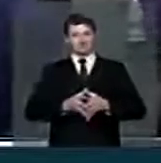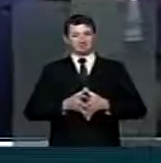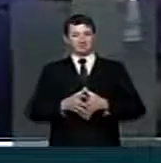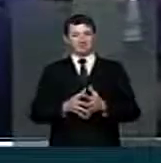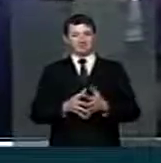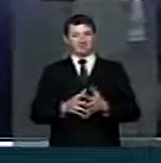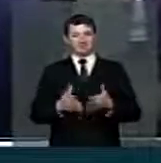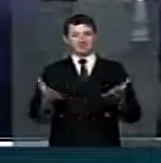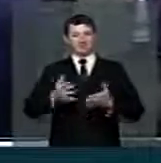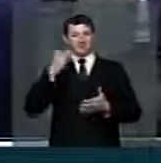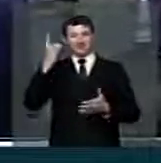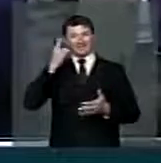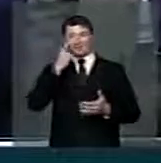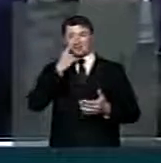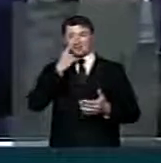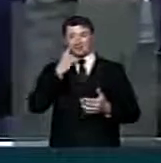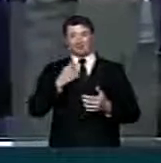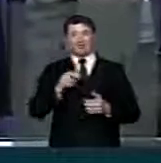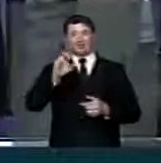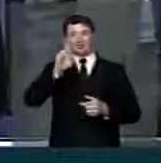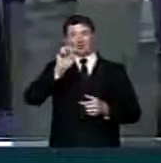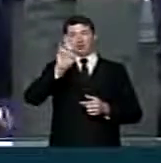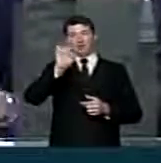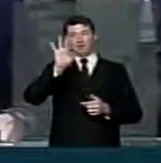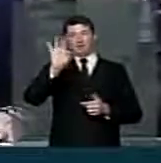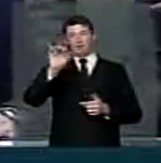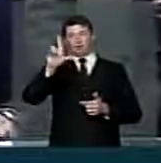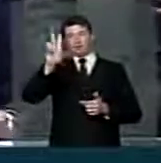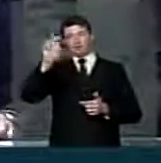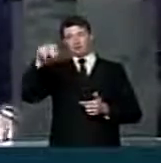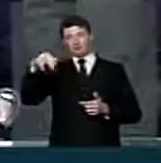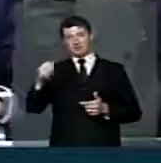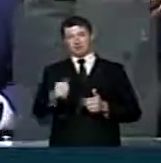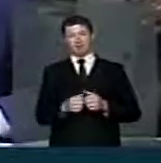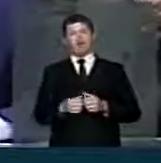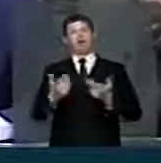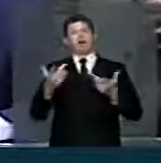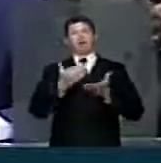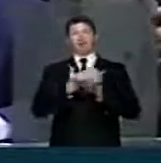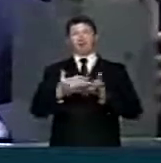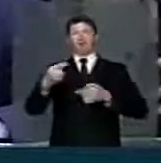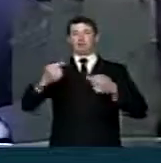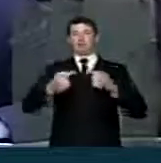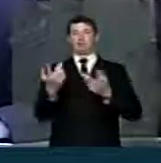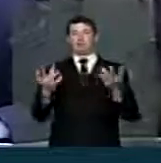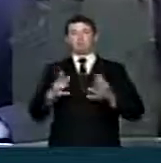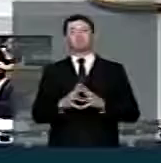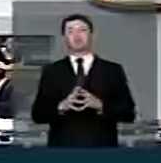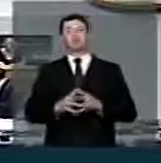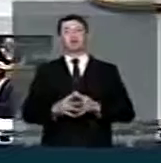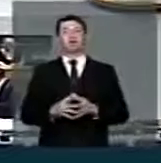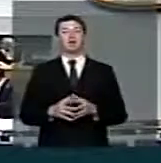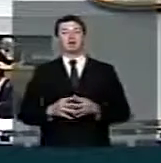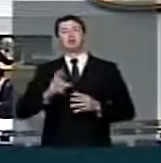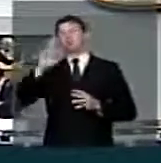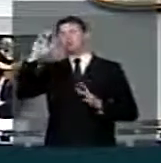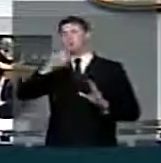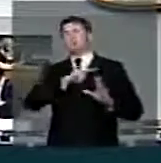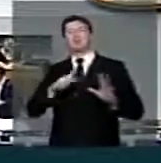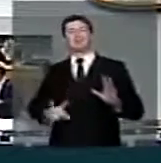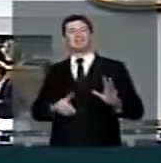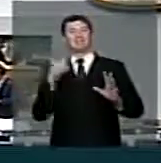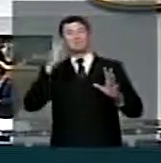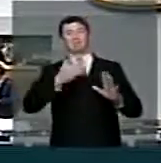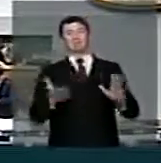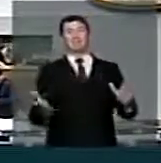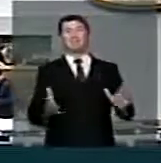Com a palavra do deputado Roberto Lucena, que logo depois vão abrir o dia, com a palavra da excelência. Obrigado. Senhor Presidente, senhoras e